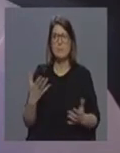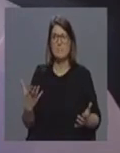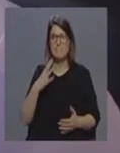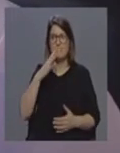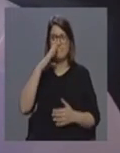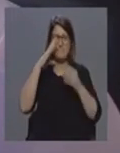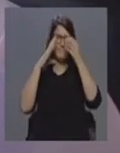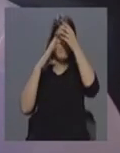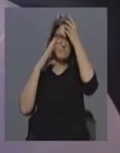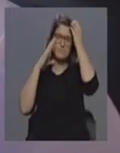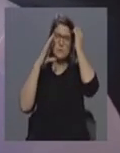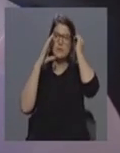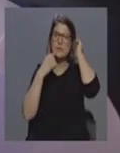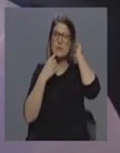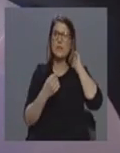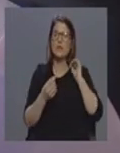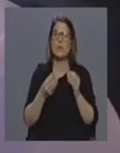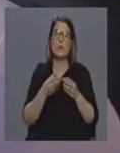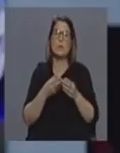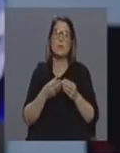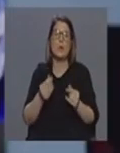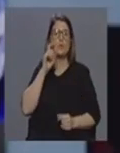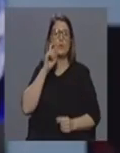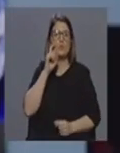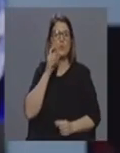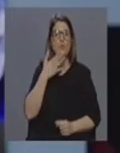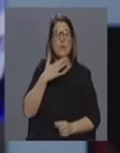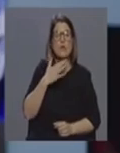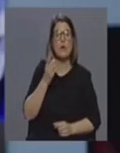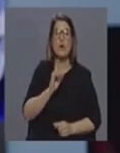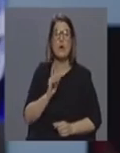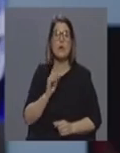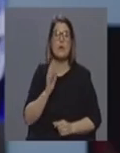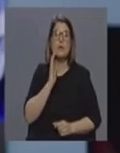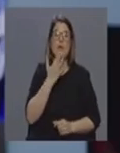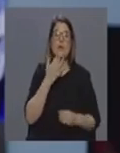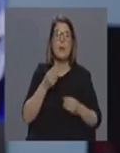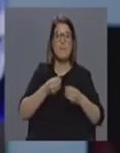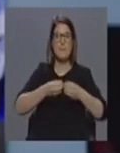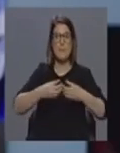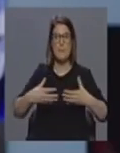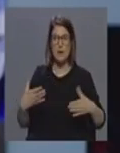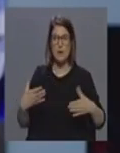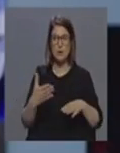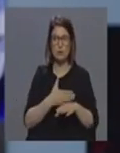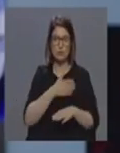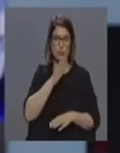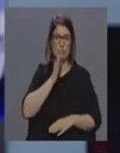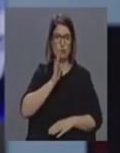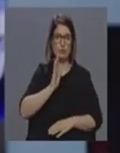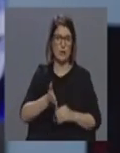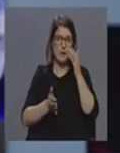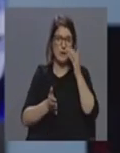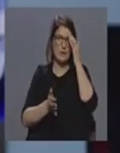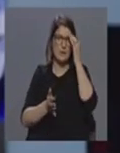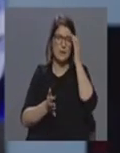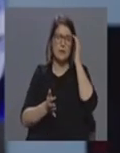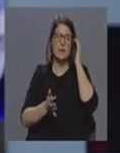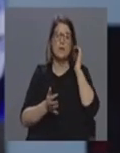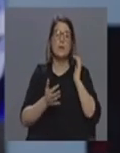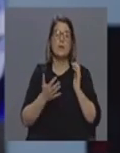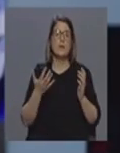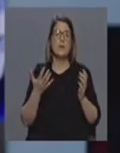suficiente porque é tal coisa com o escalar do surto e por isso é que nós iniciámos como eu disse há pouco nós fazemos